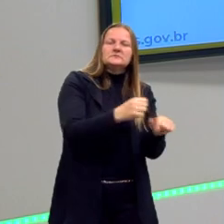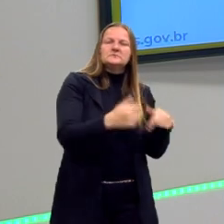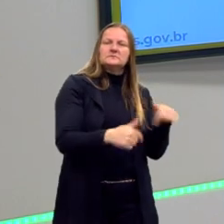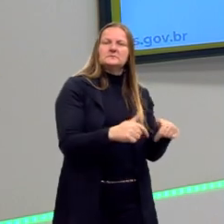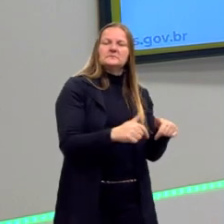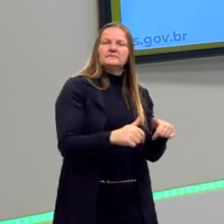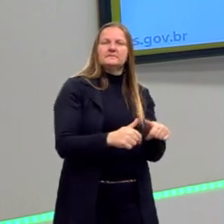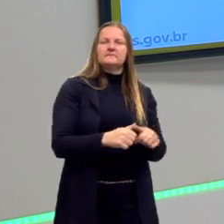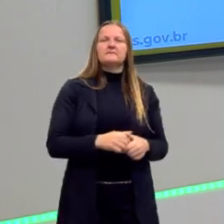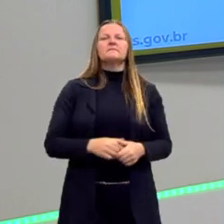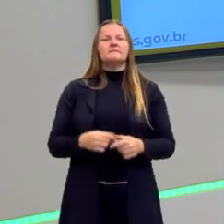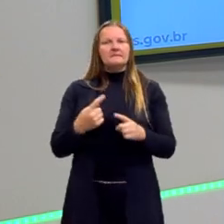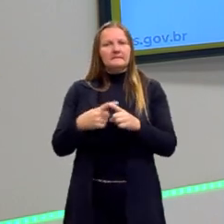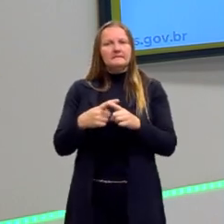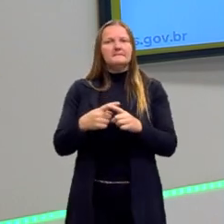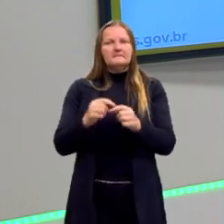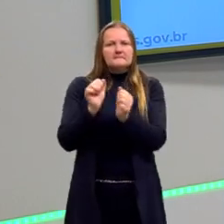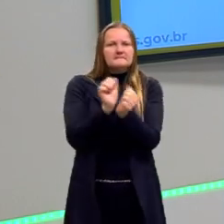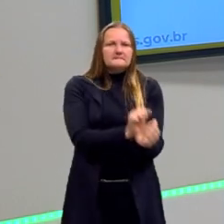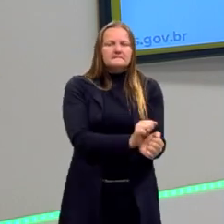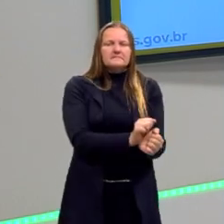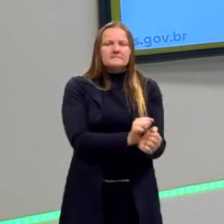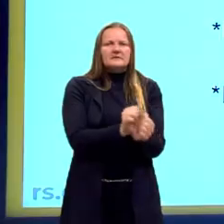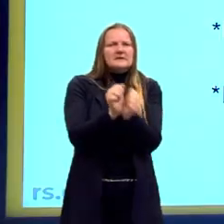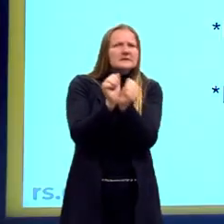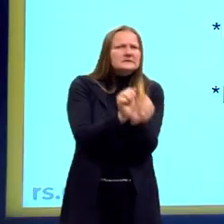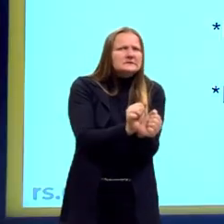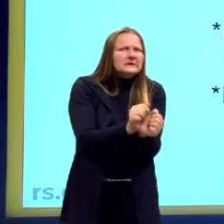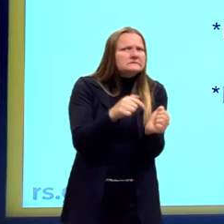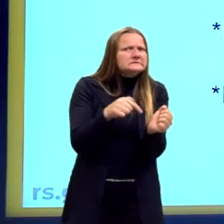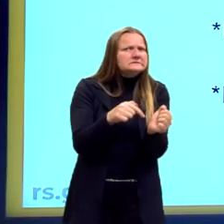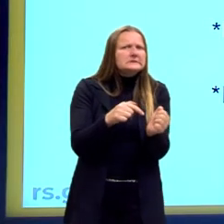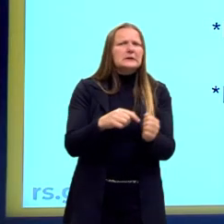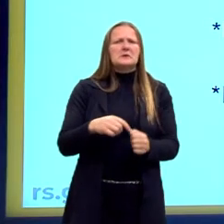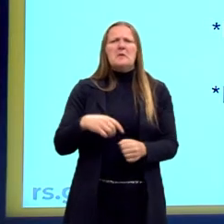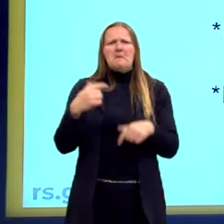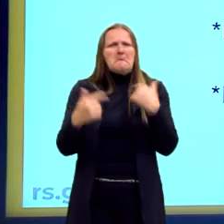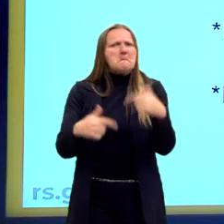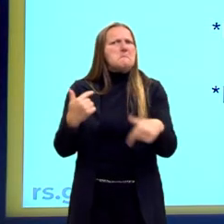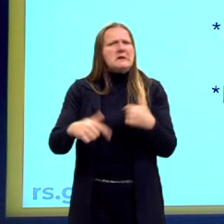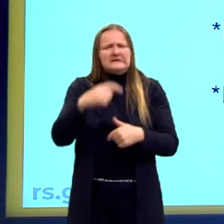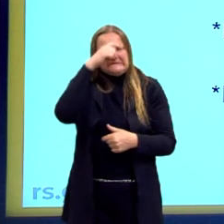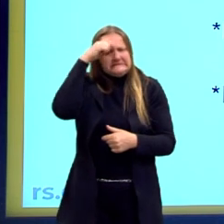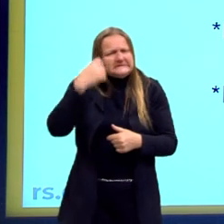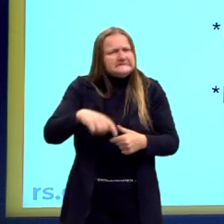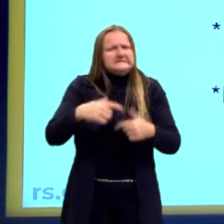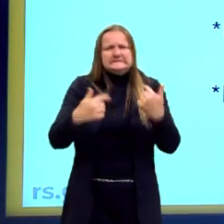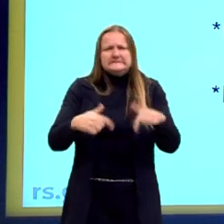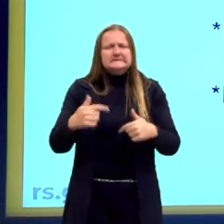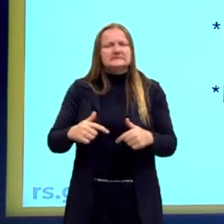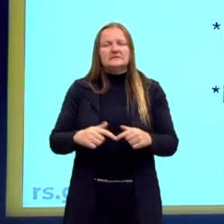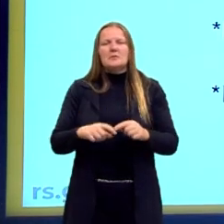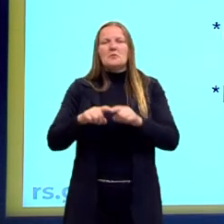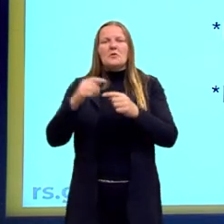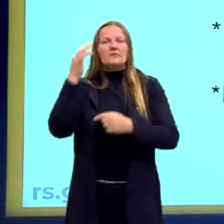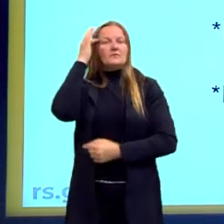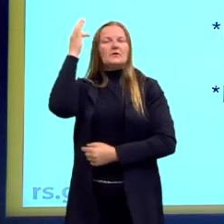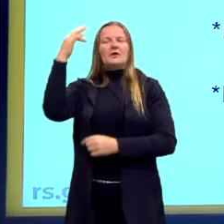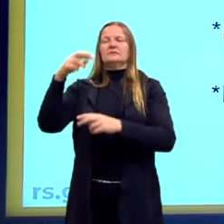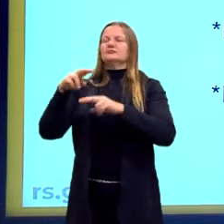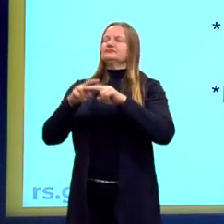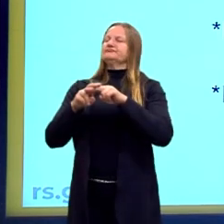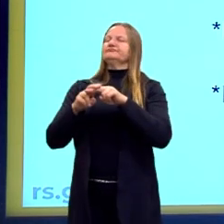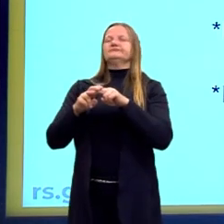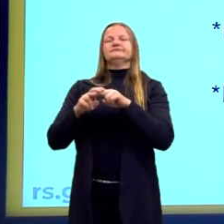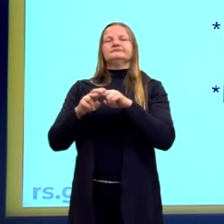pejorativo nesse período. Então, vejam bem, eram os escravos que faziam o trabalho braçal. Por isso, o trabalho manual,